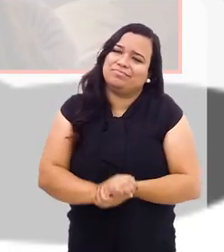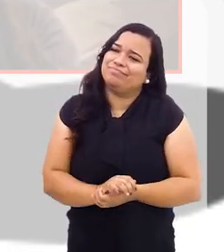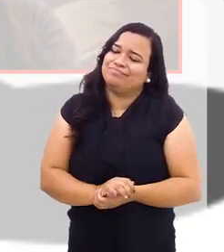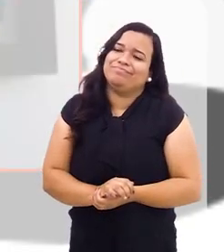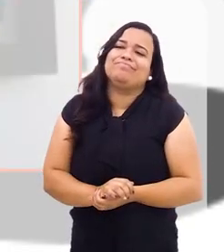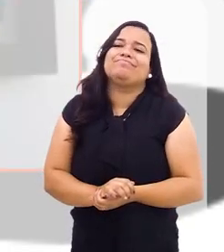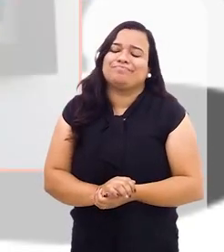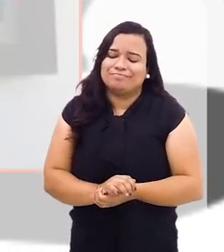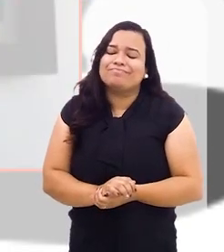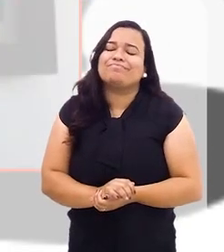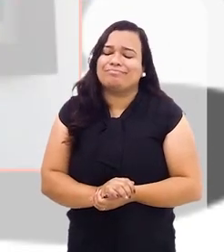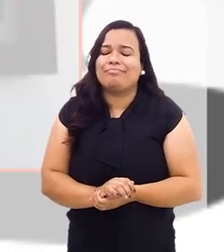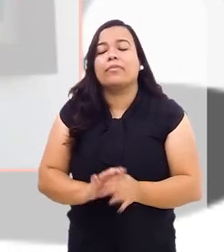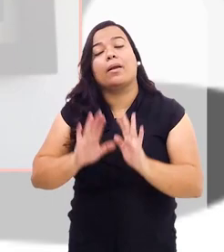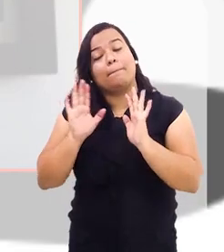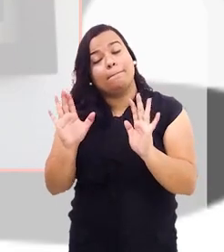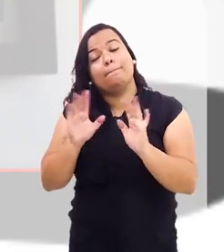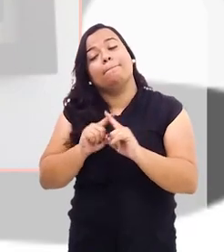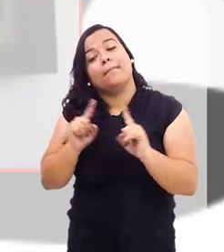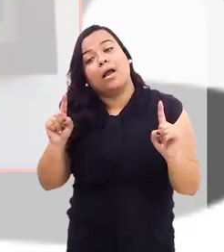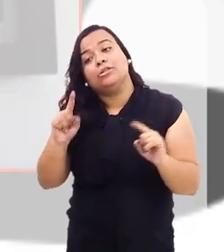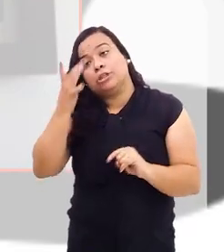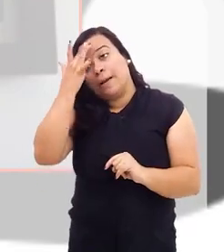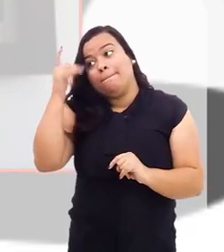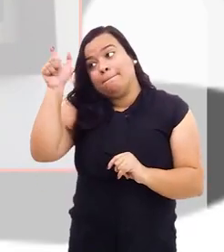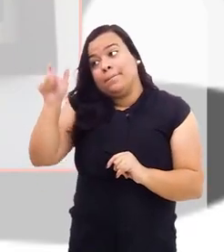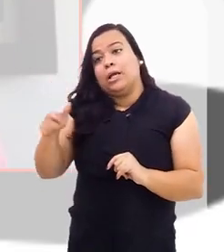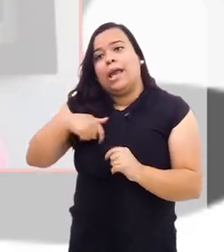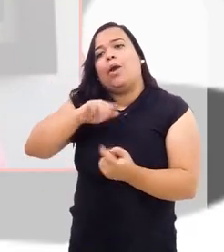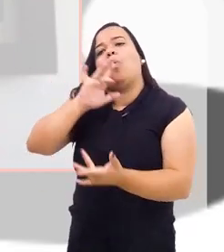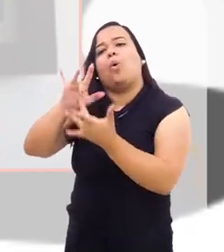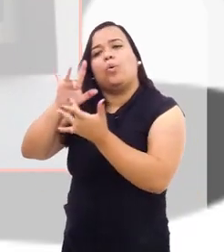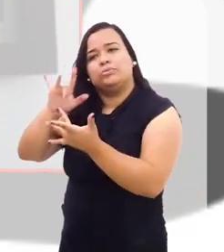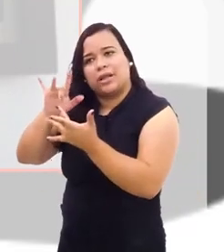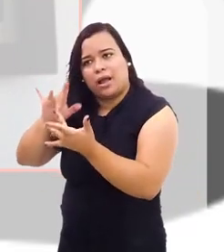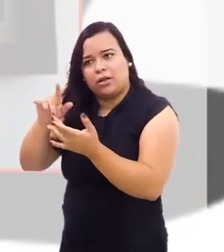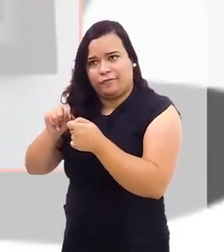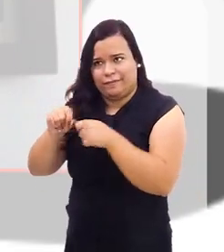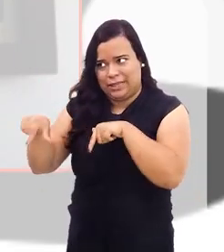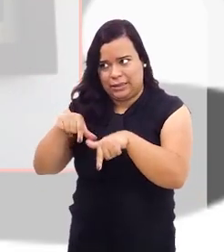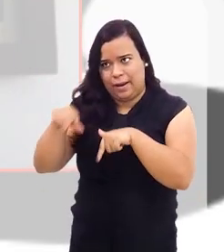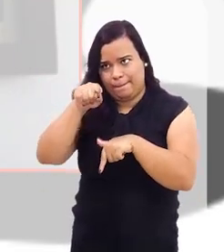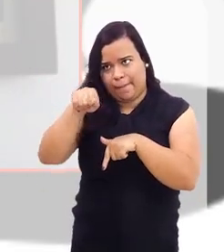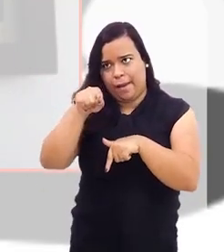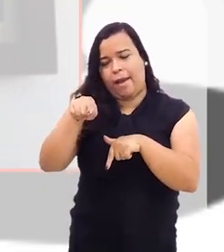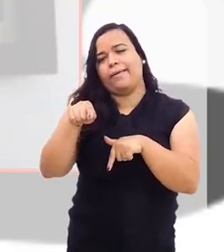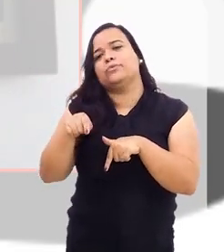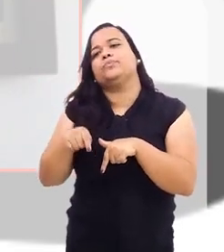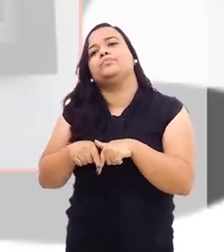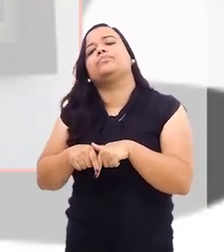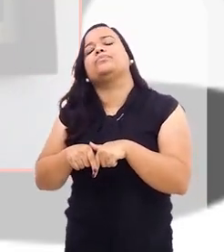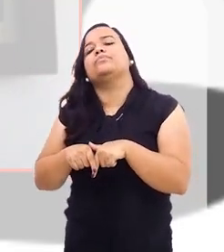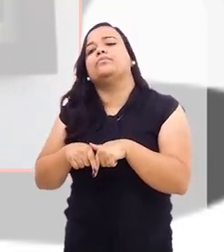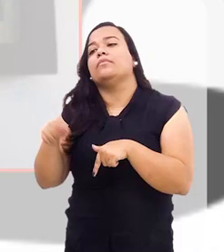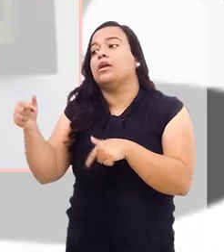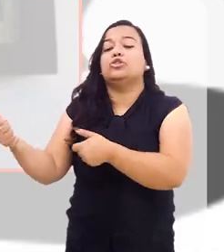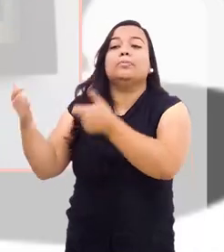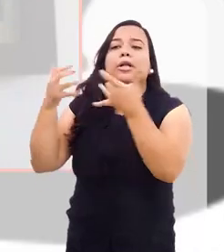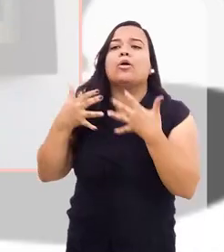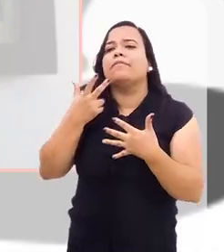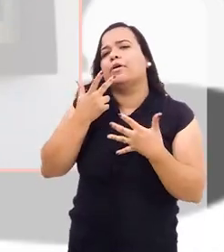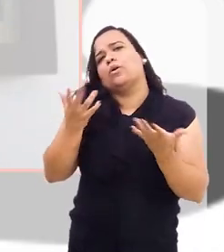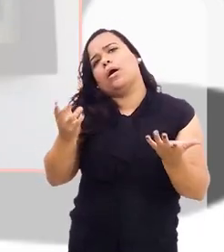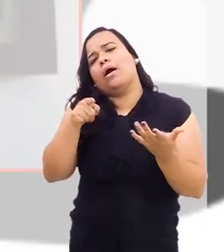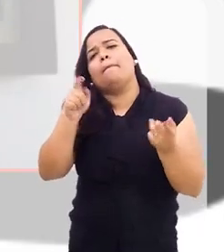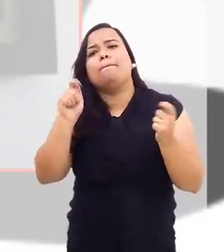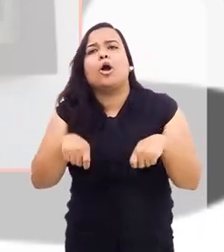Mas aí a pessoa com quem eu entrei em contato para fazer esse tipo de trabalho, ela me disse, por que